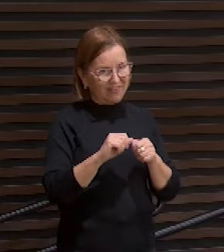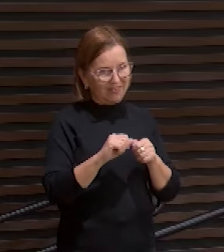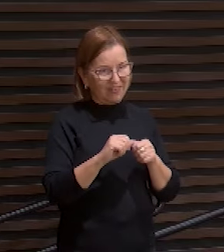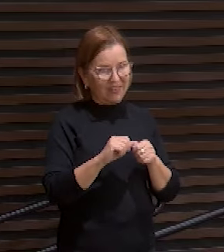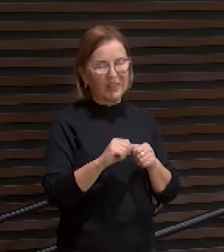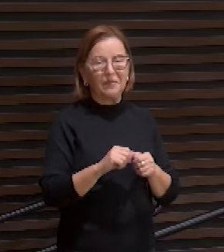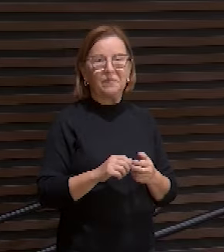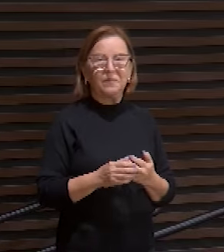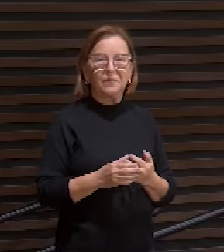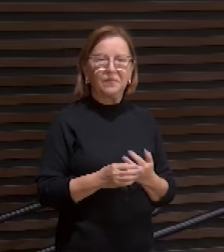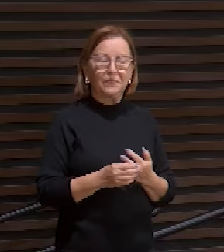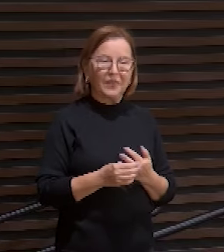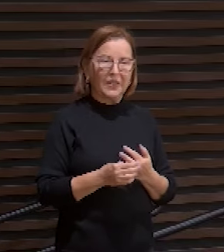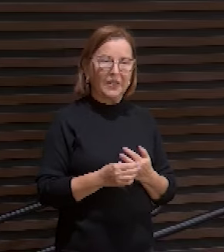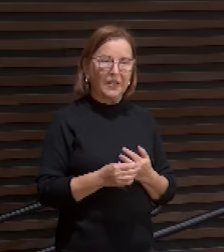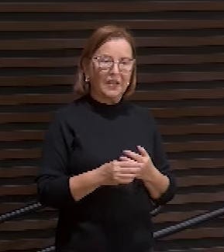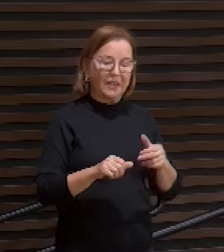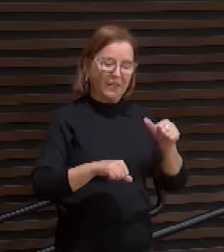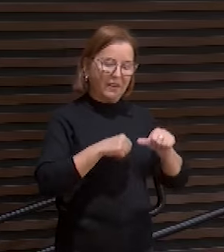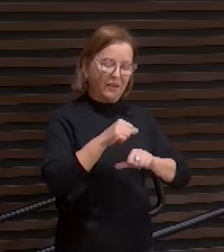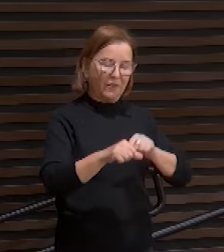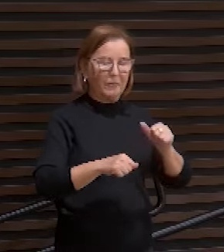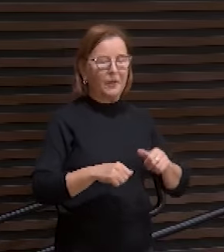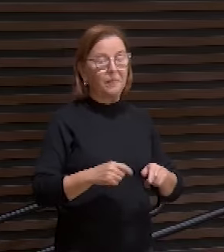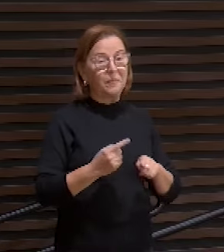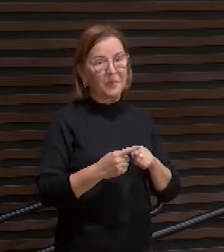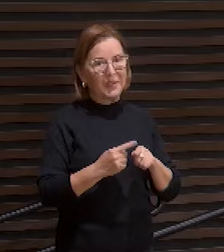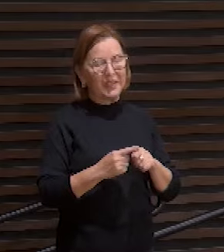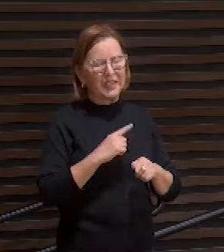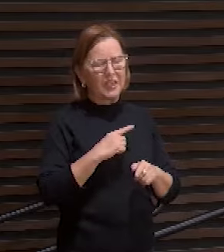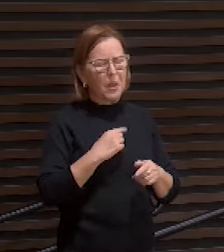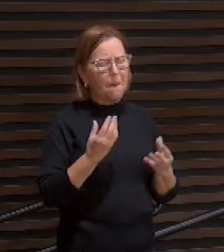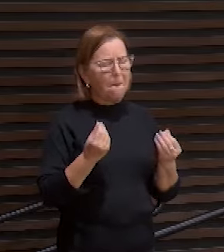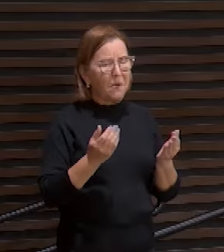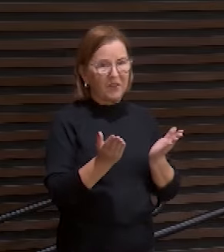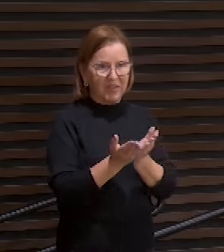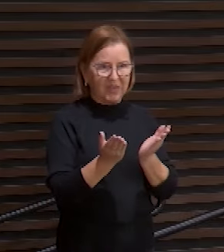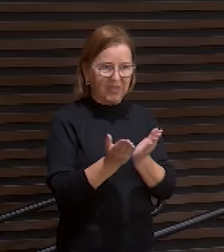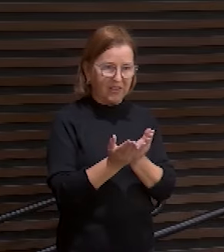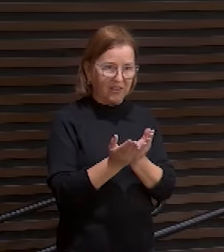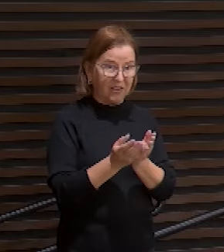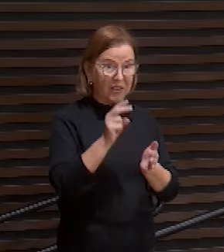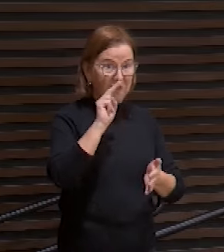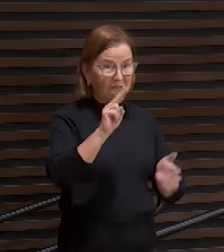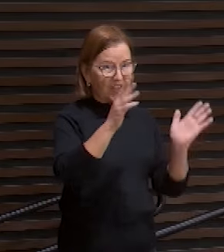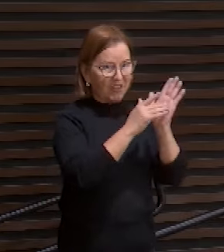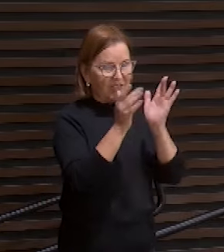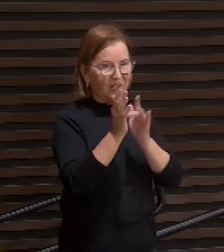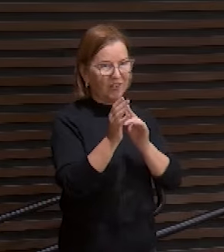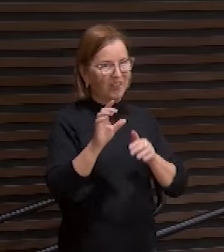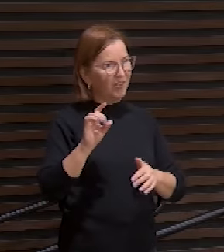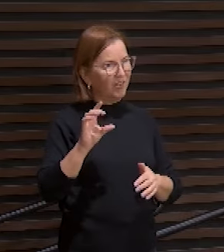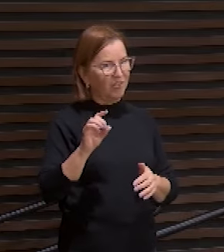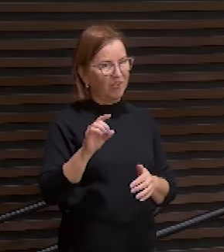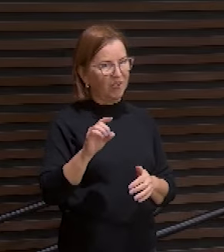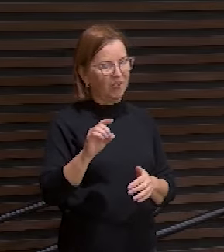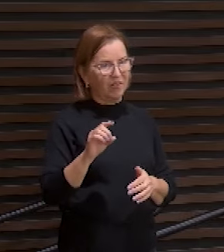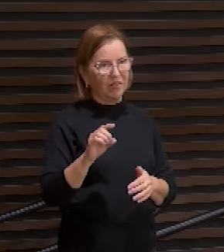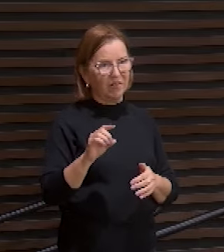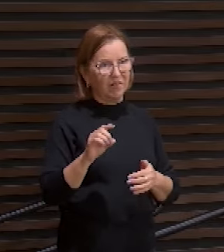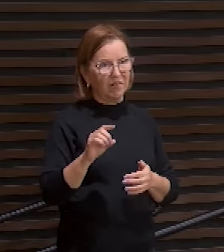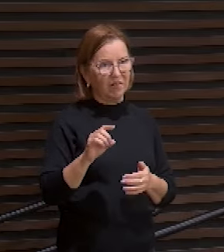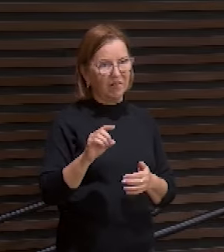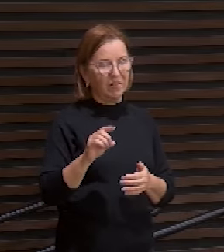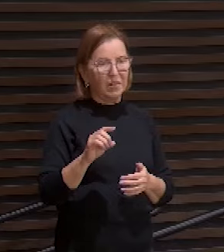Porque tem muitos cristãos que veem em Jesus apenas um meio de